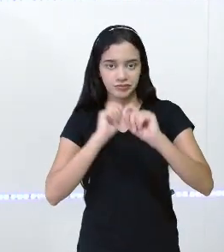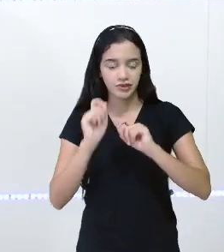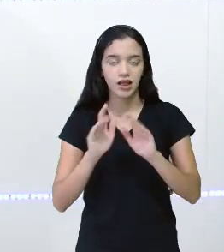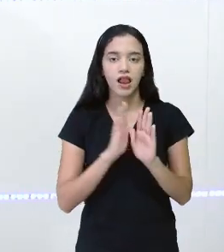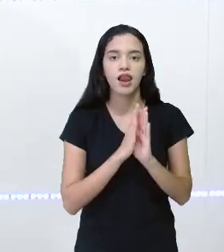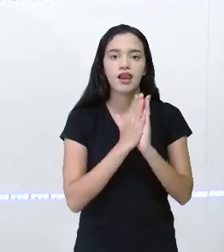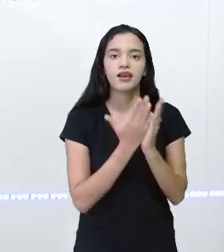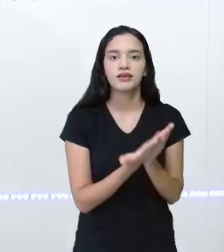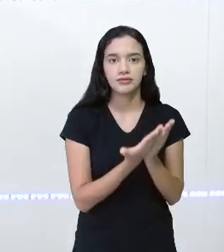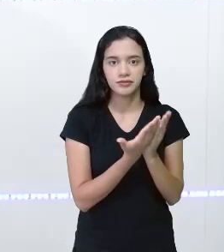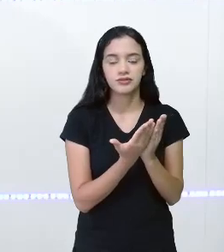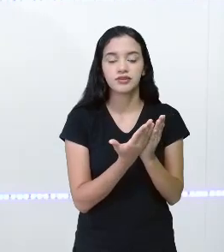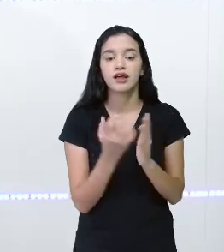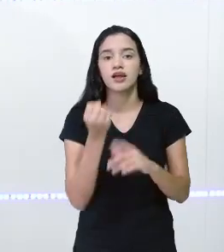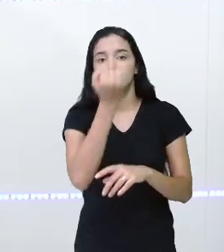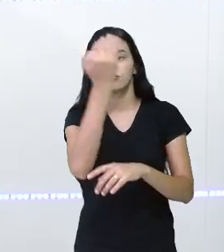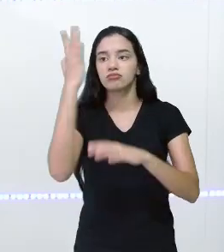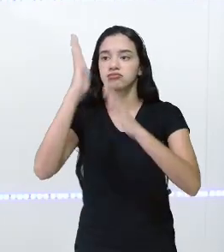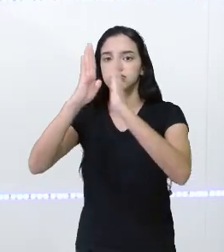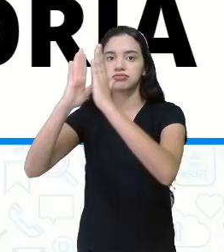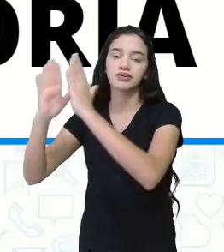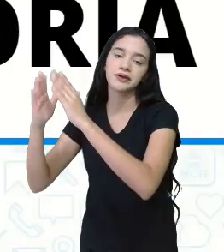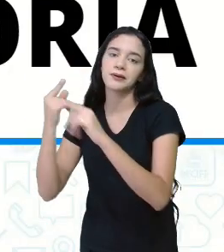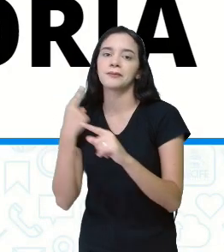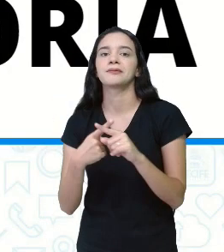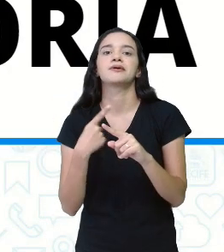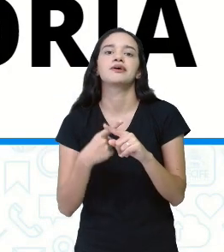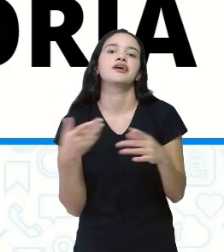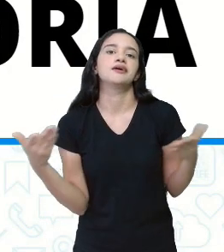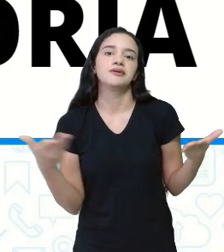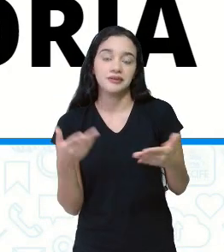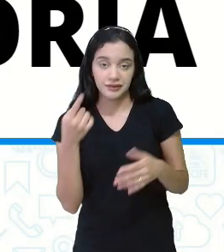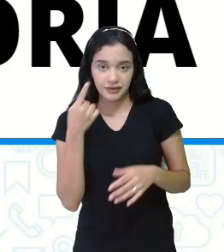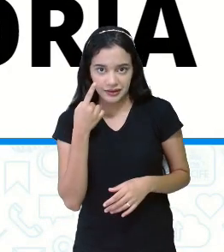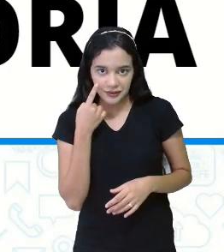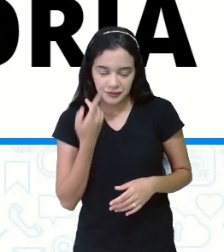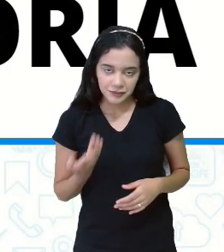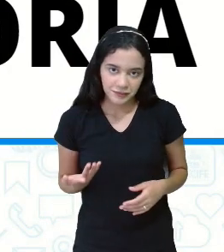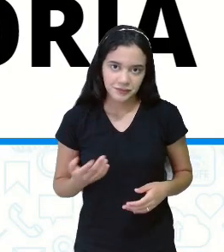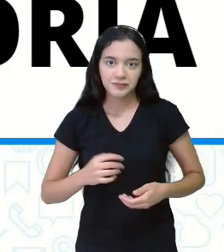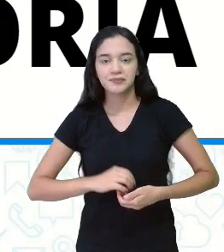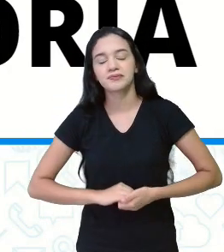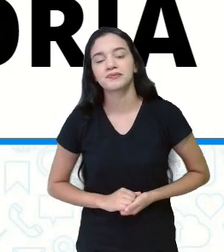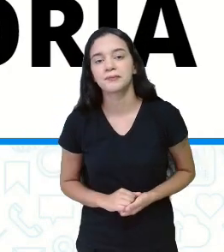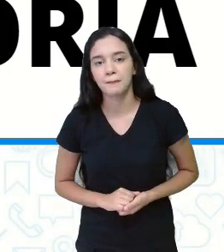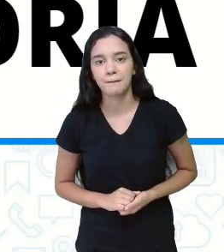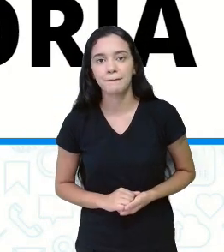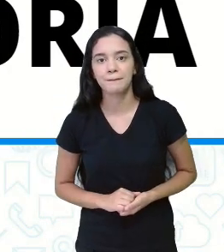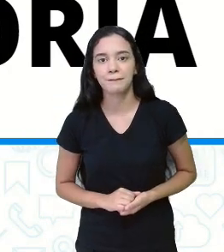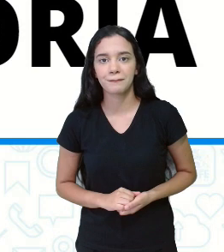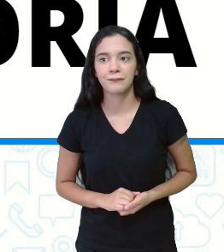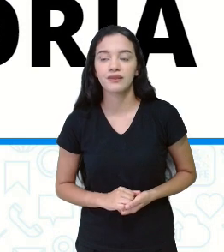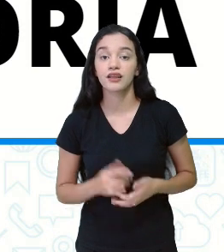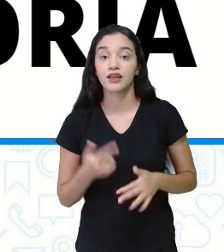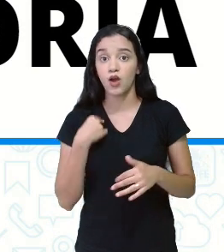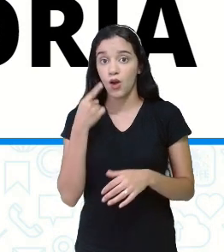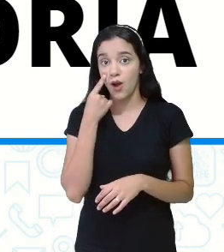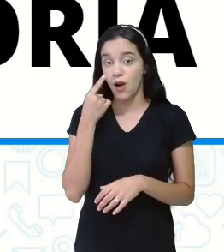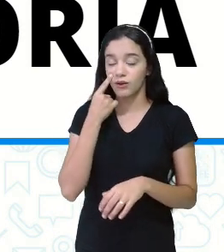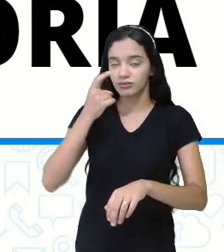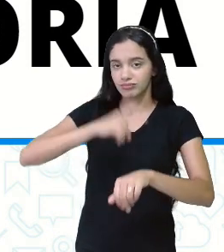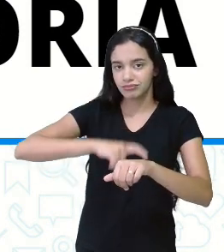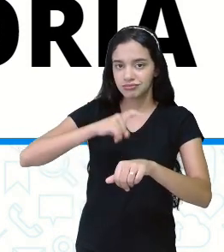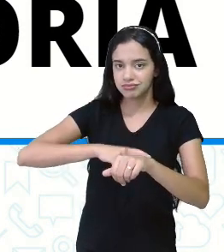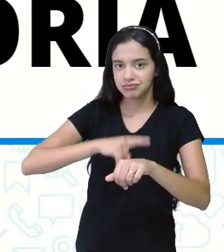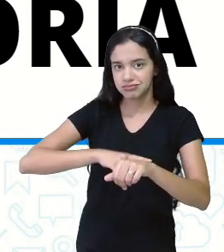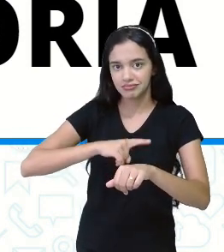livro da árvore de livro, porque agora eu estou assim. Olha só, nosso relogiozinho